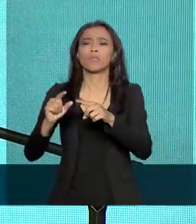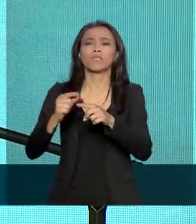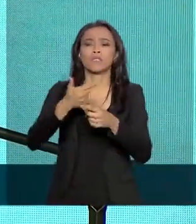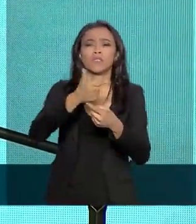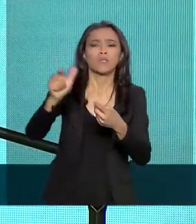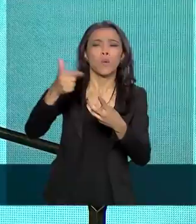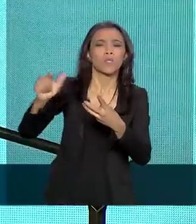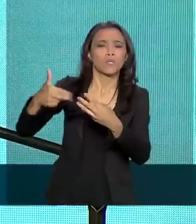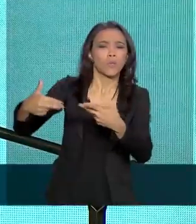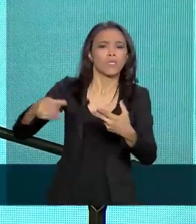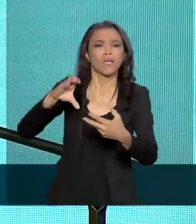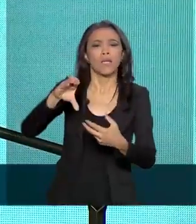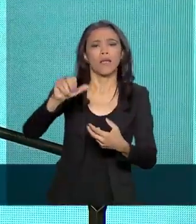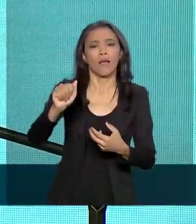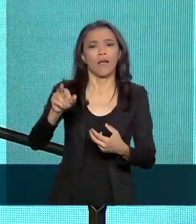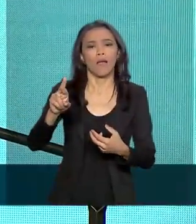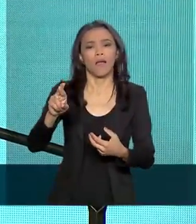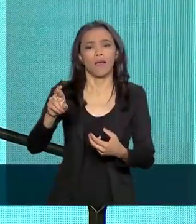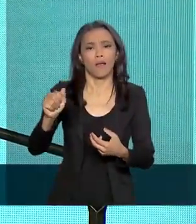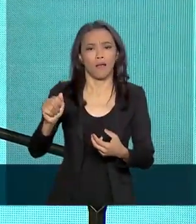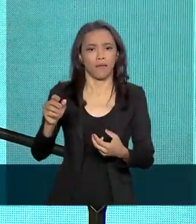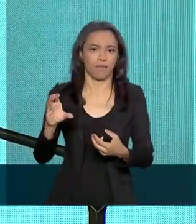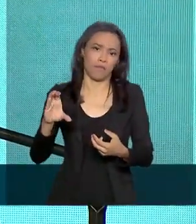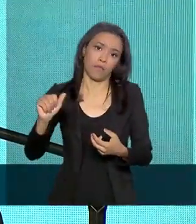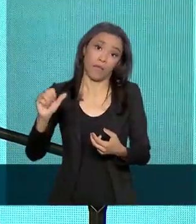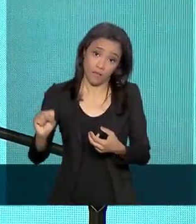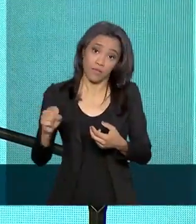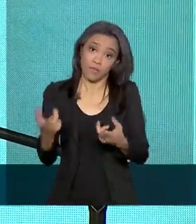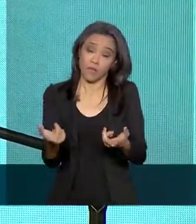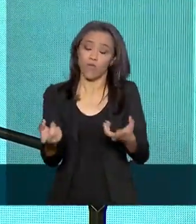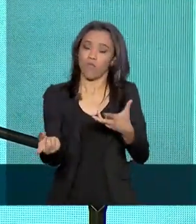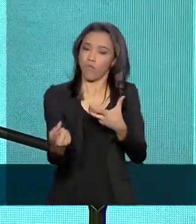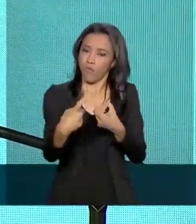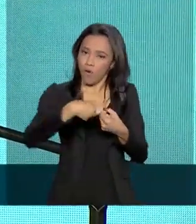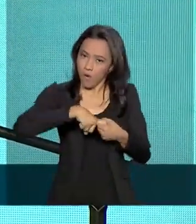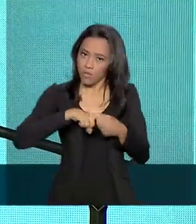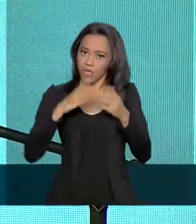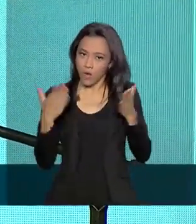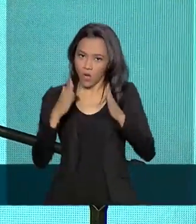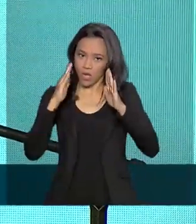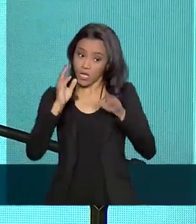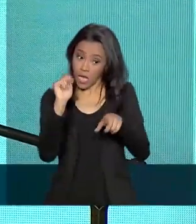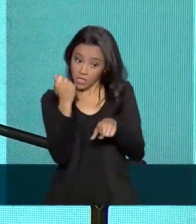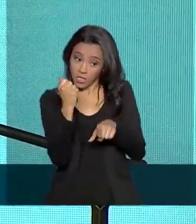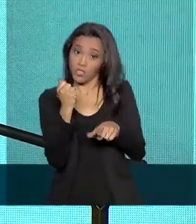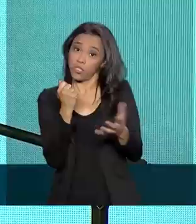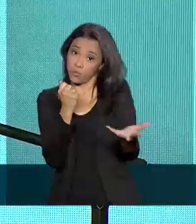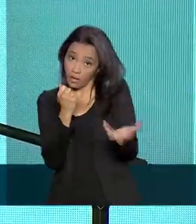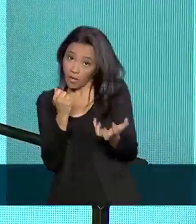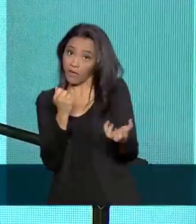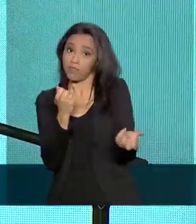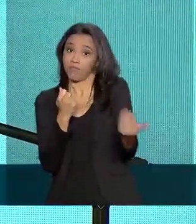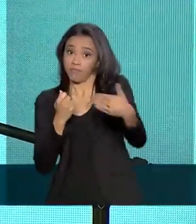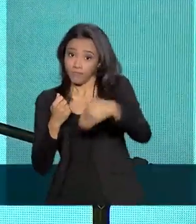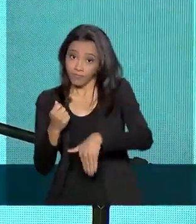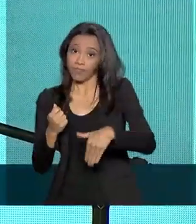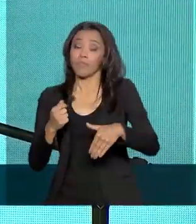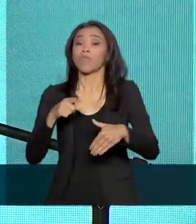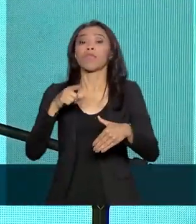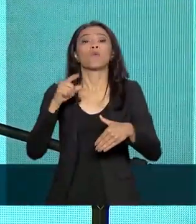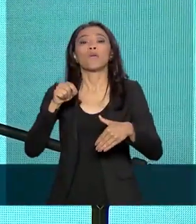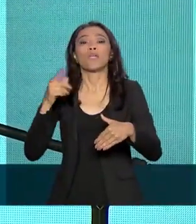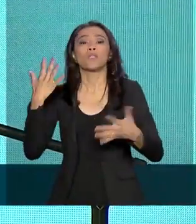está dando sinalização. Agora, a nossa preocupação também volta-se para a Argentina. Eu quero a Argentina no Brasil como turista e não como